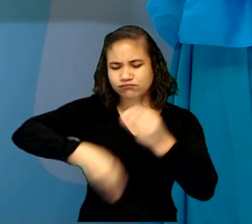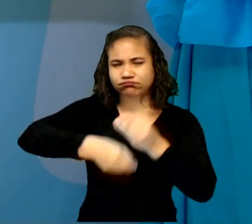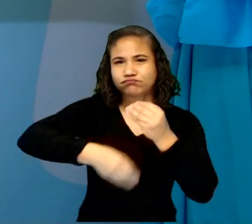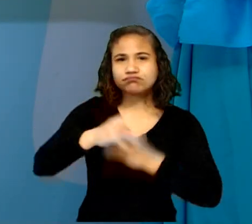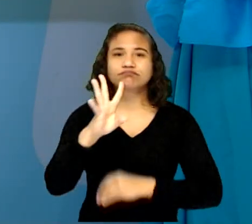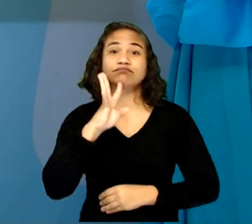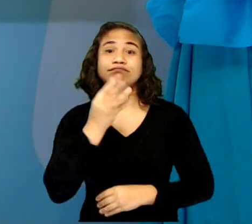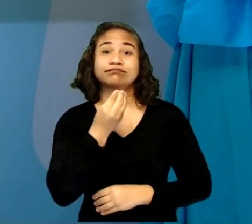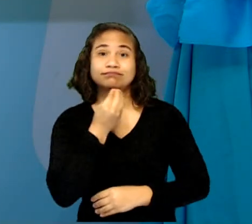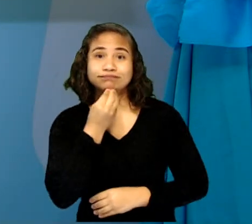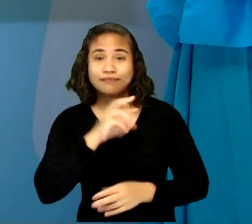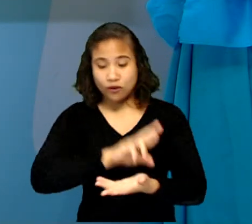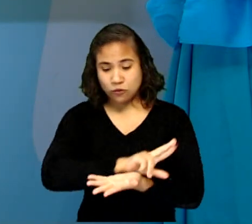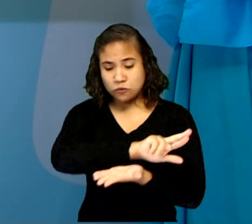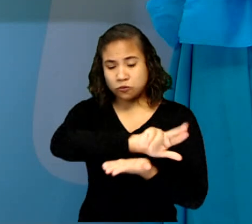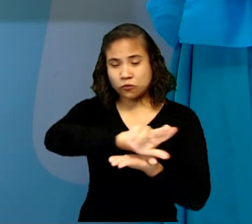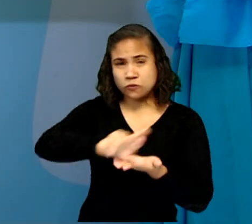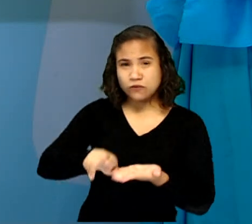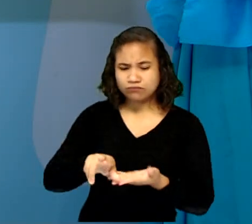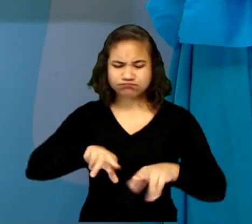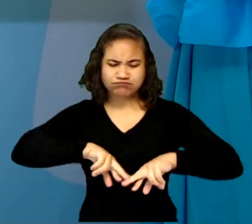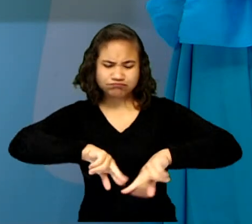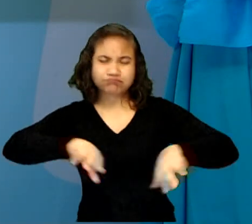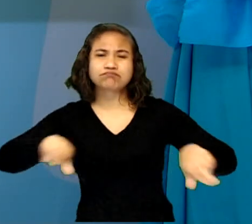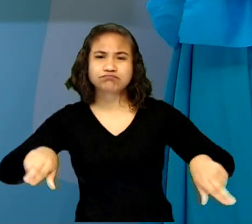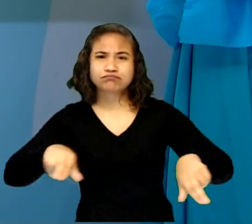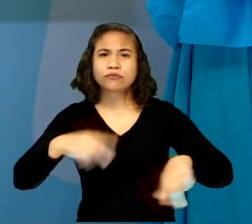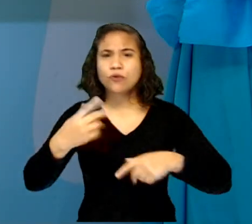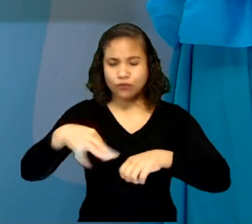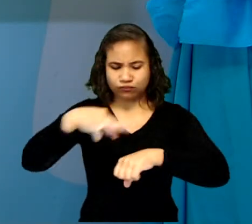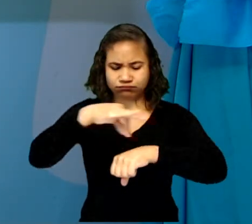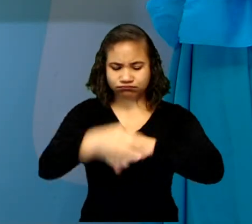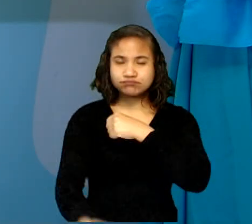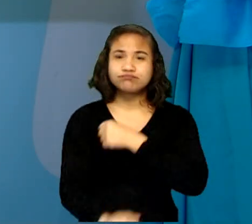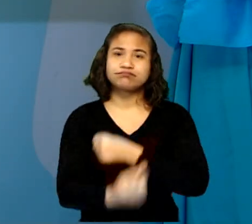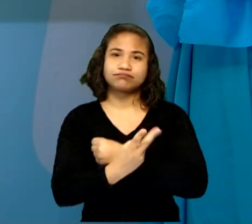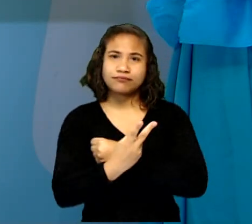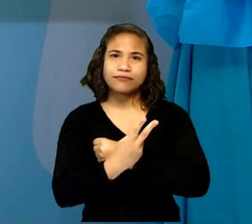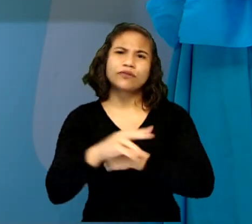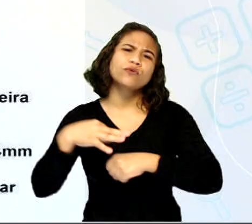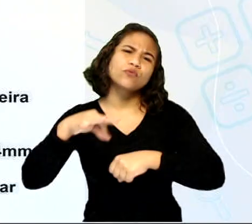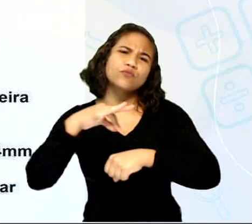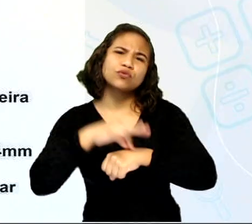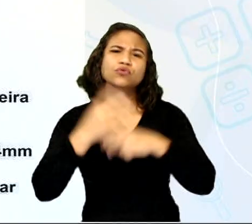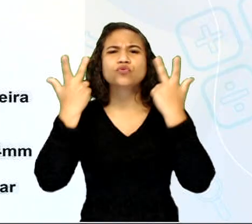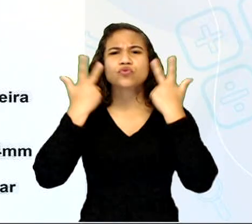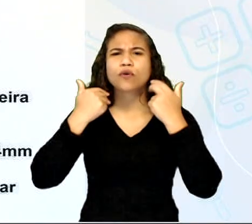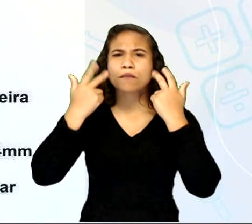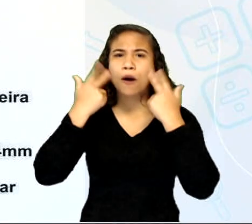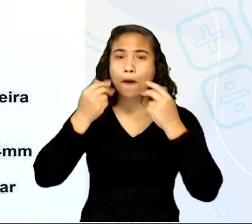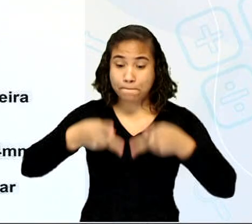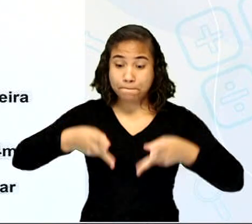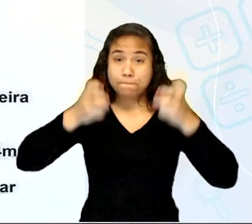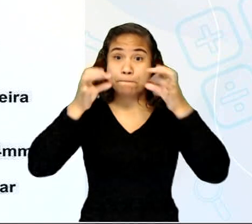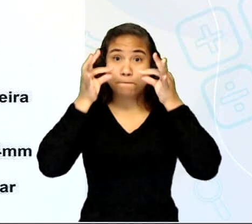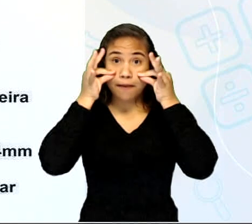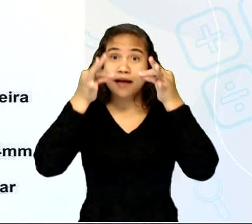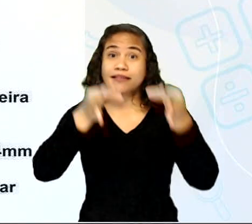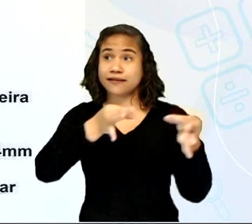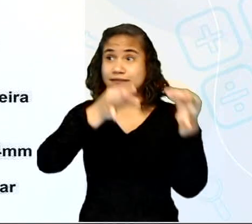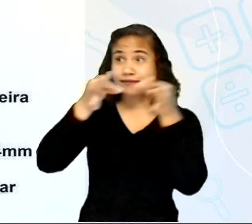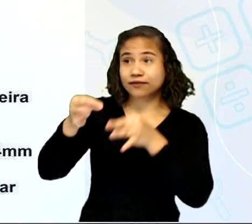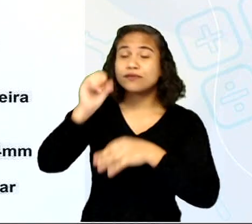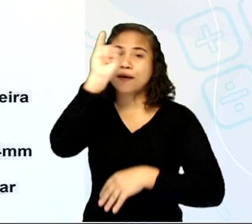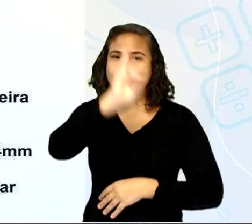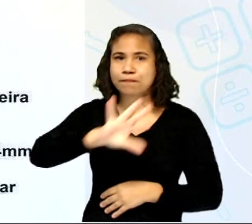conhecer, diferenciar o mosquito Aedes aegypti do mosquito comum. Preste bem atenção. O